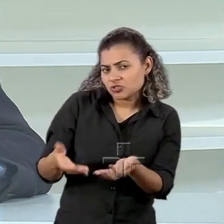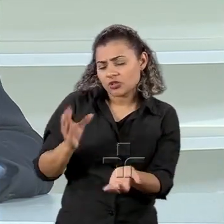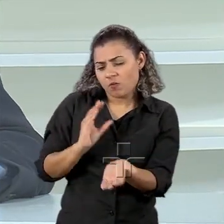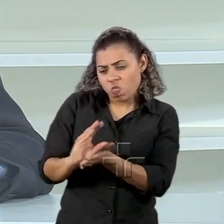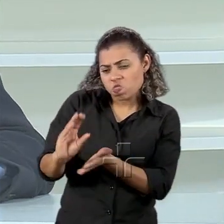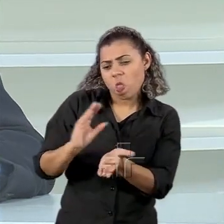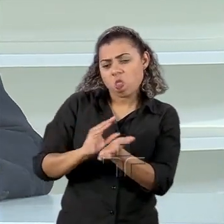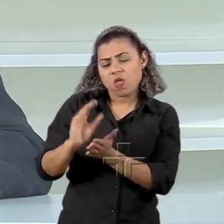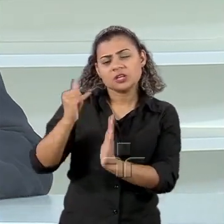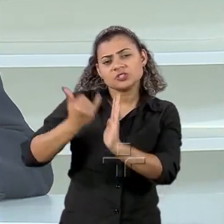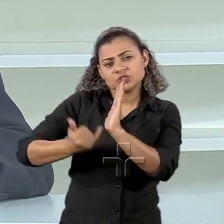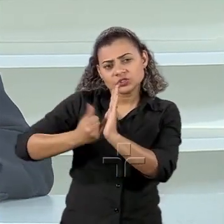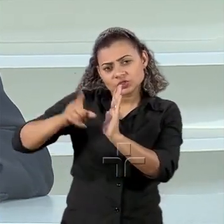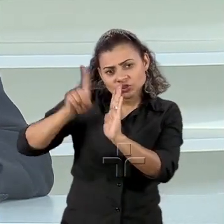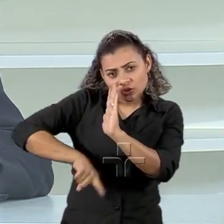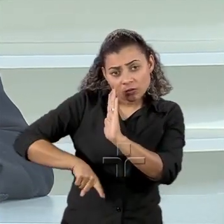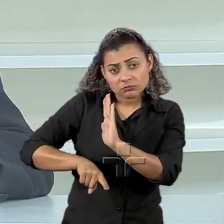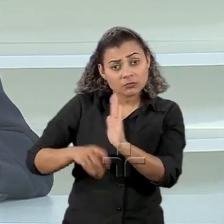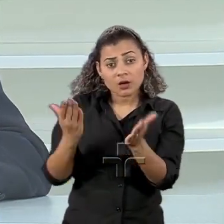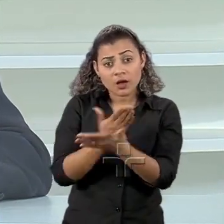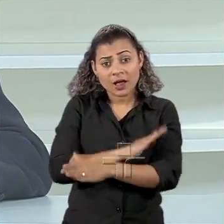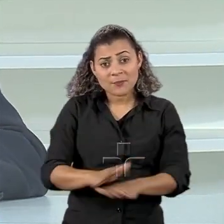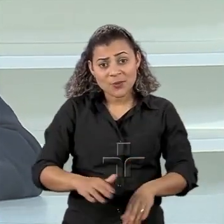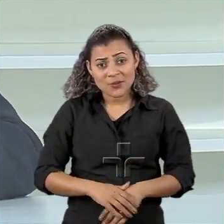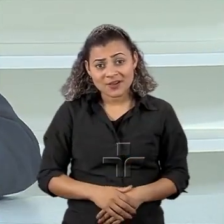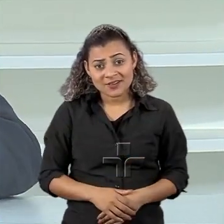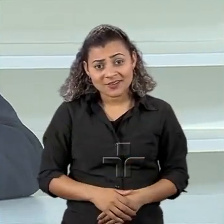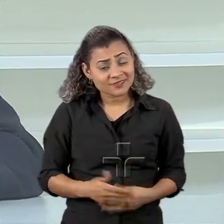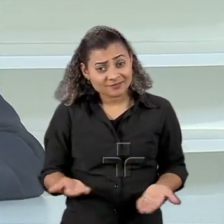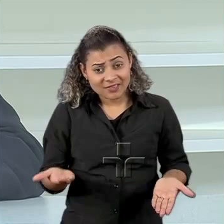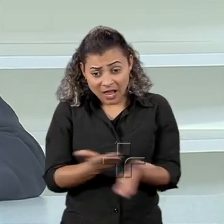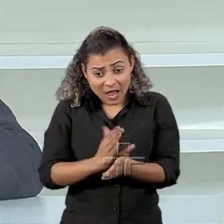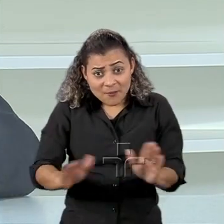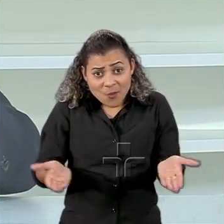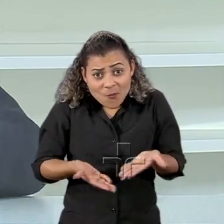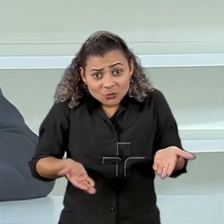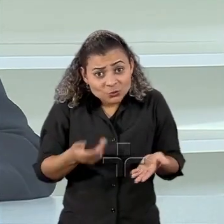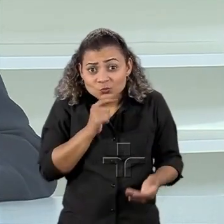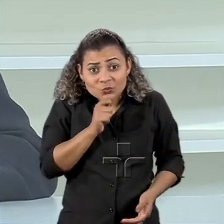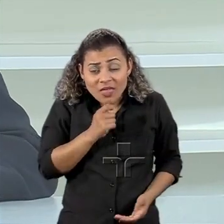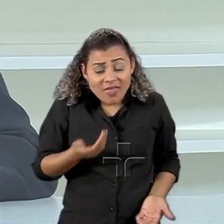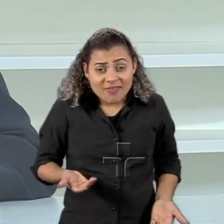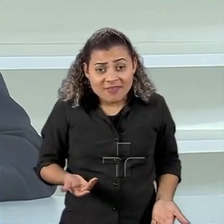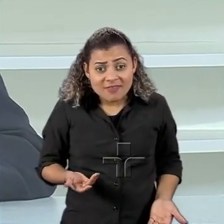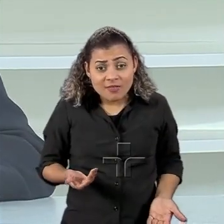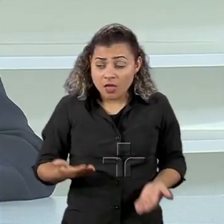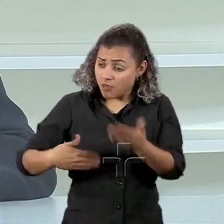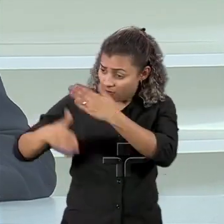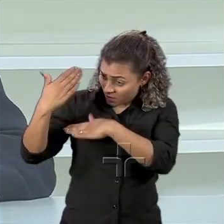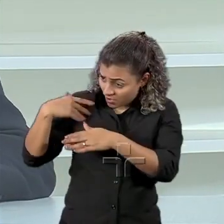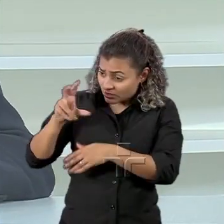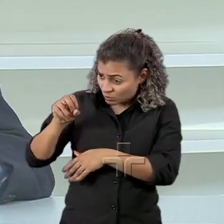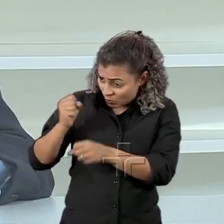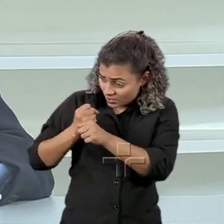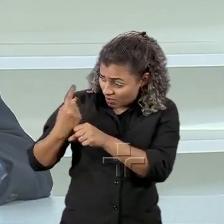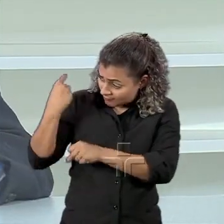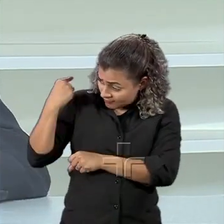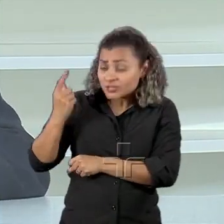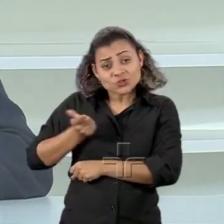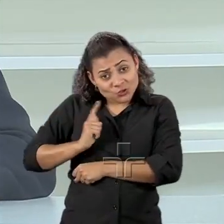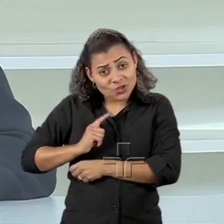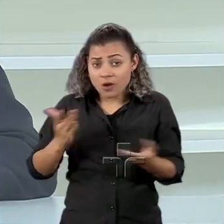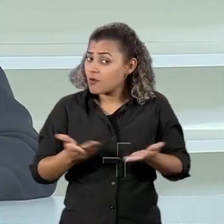desonerações, acabou. Você tem hoje um outro fator importante. Quer dizer, as